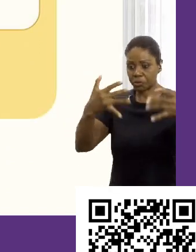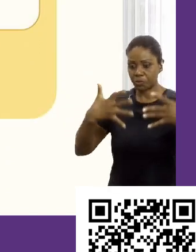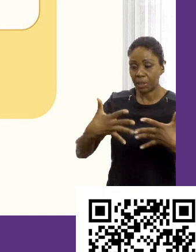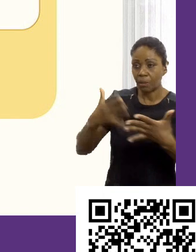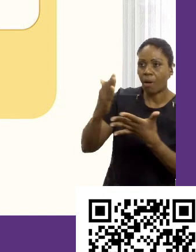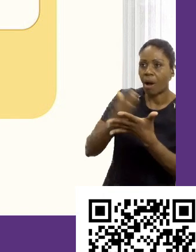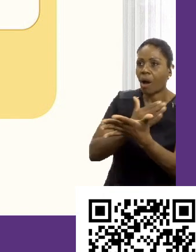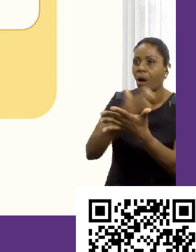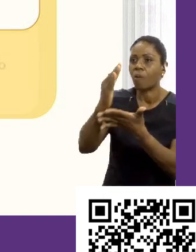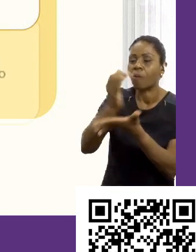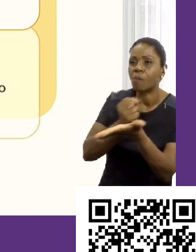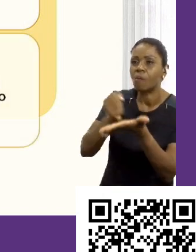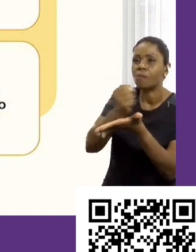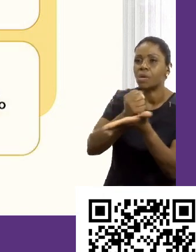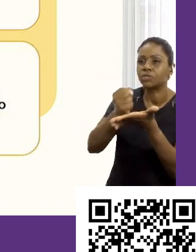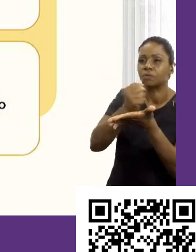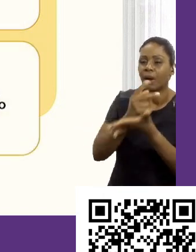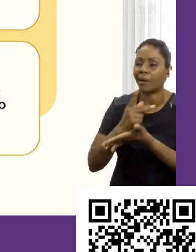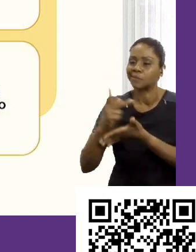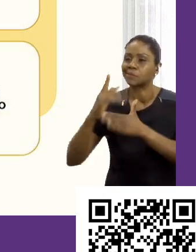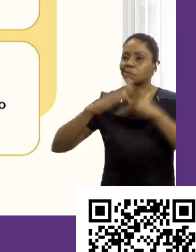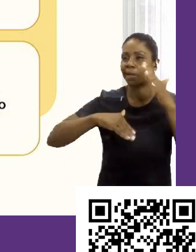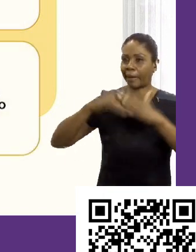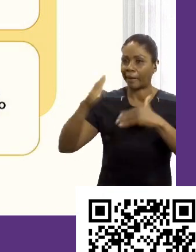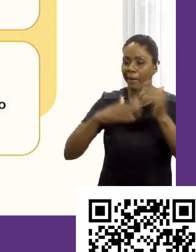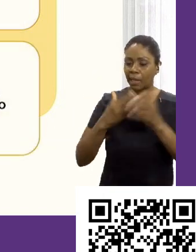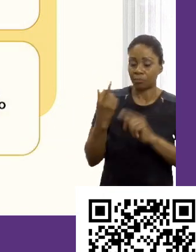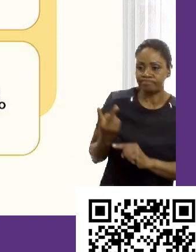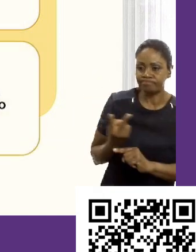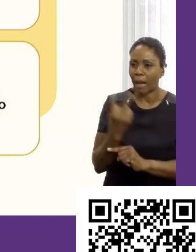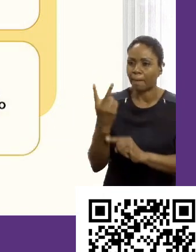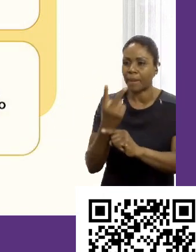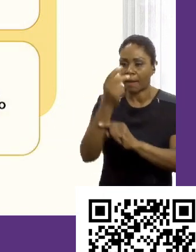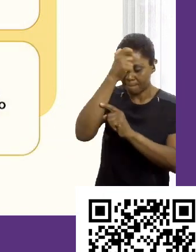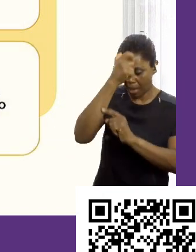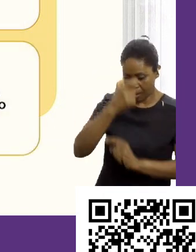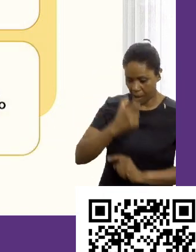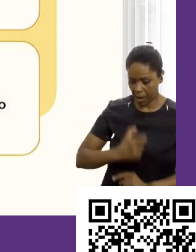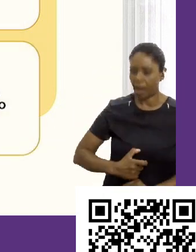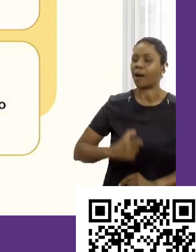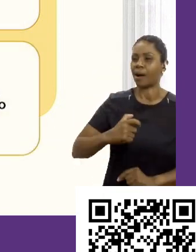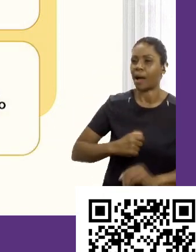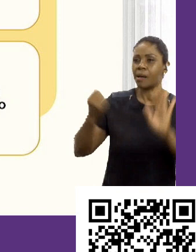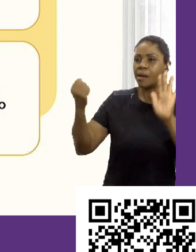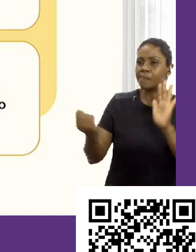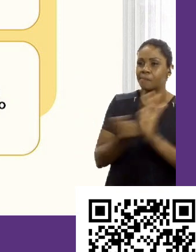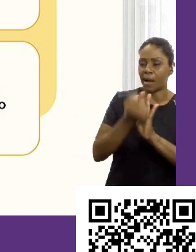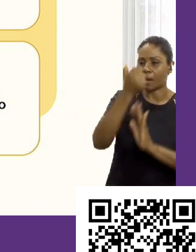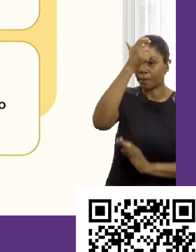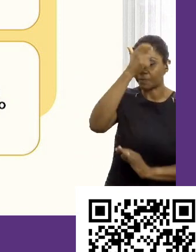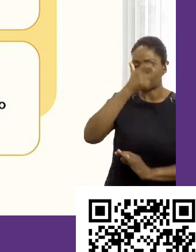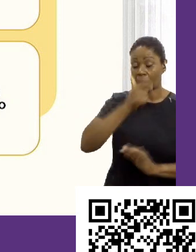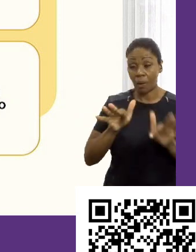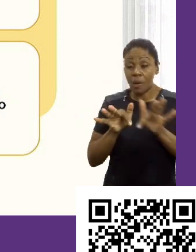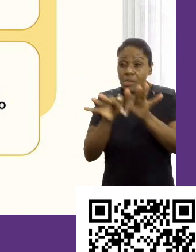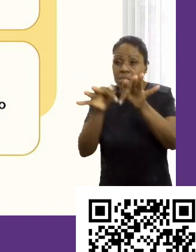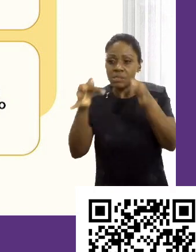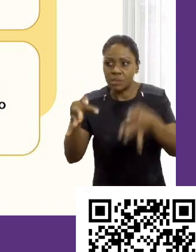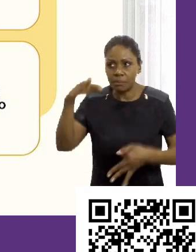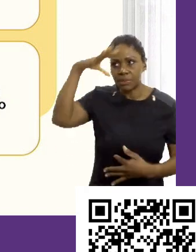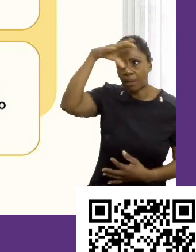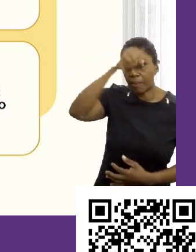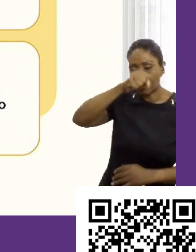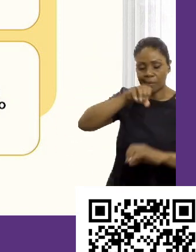alguns dos pilares da sua carreira. Buscar autoconhecimento, marca pessoal, ser humilde para aprender e